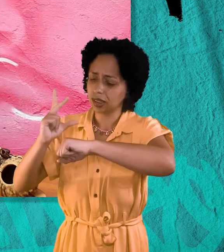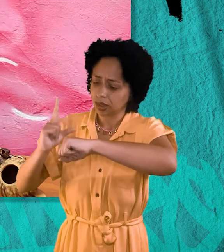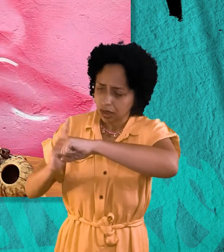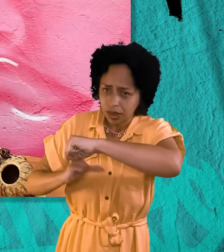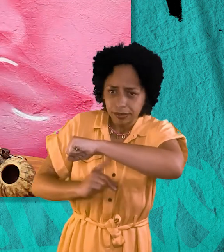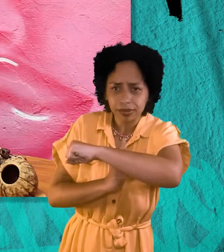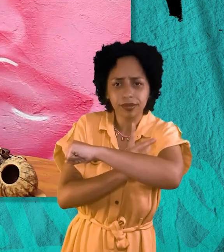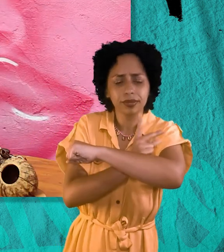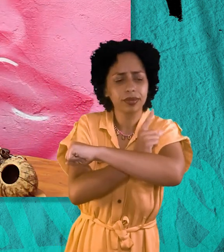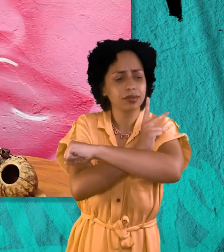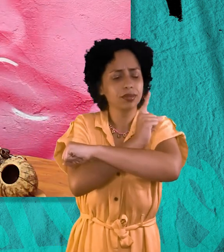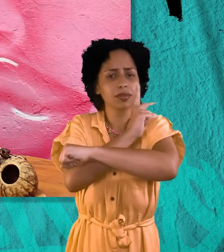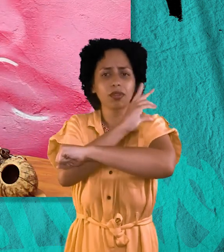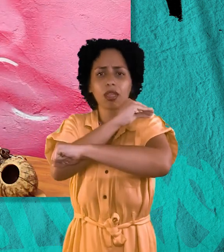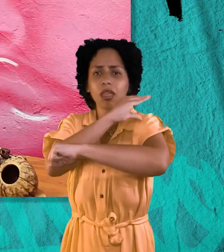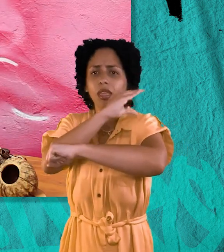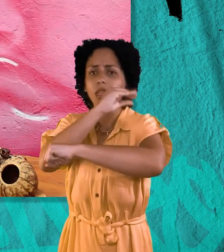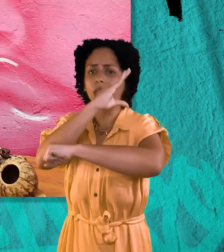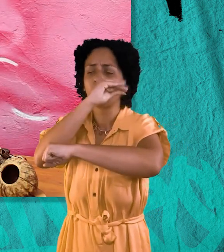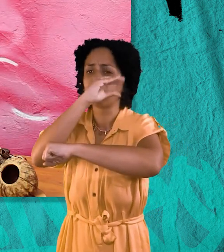E passando.